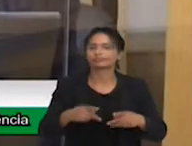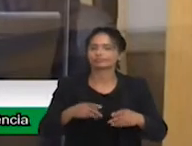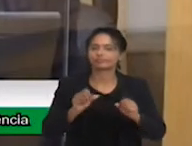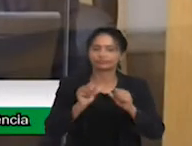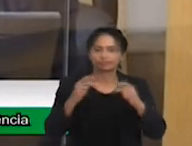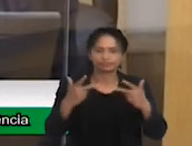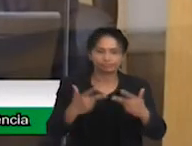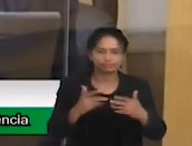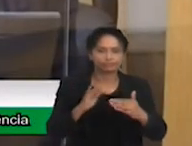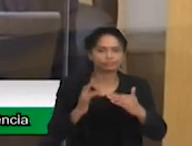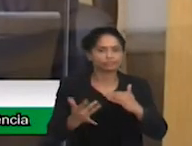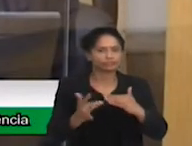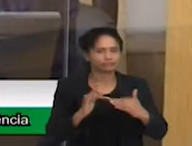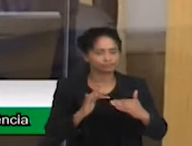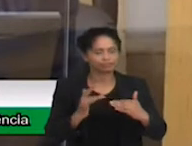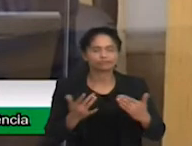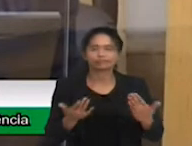sociais,